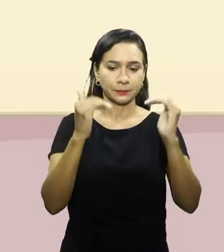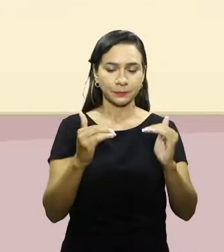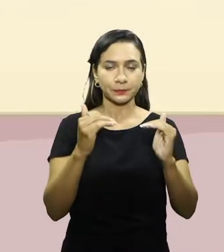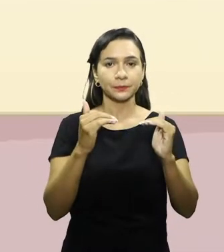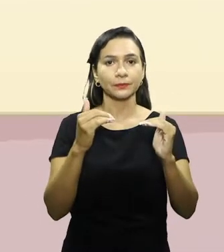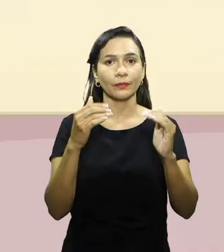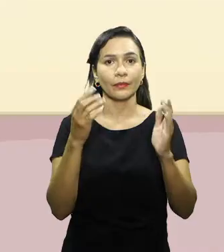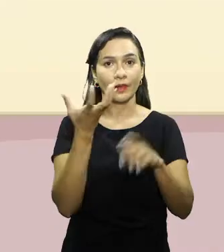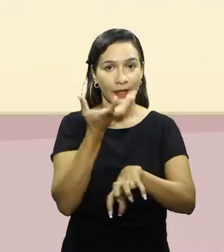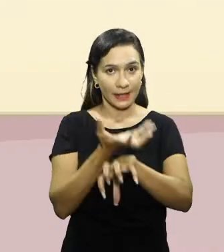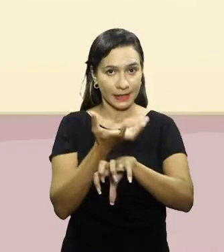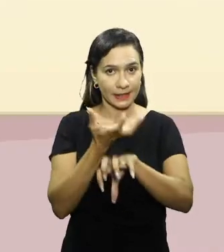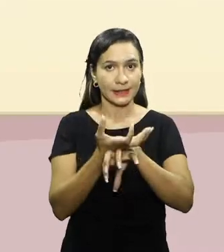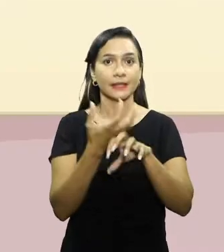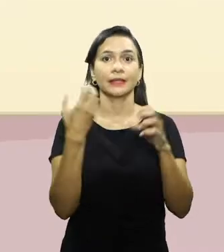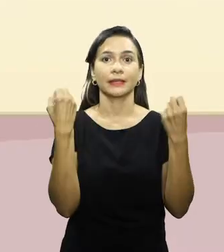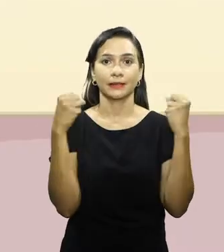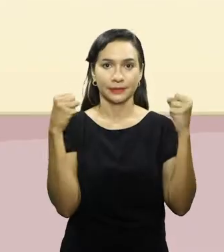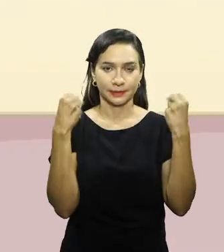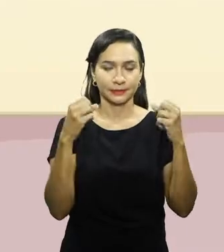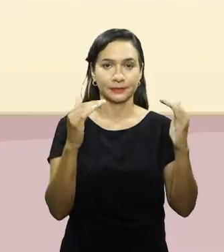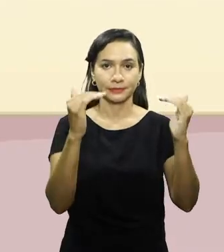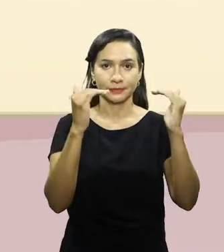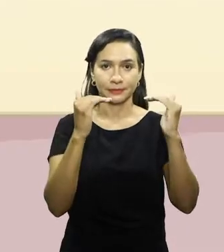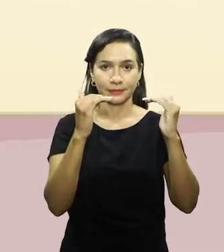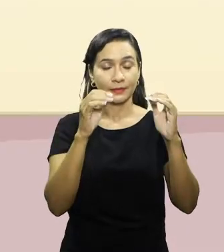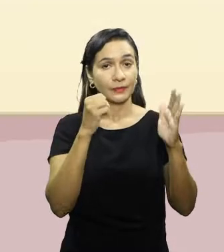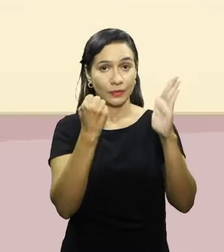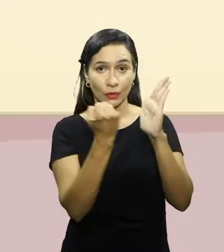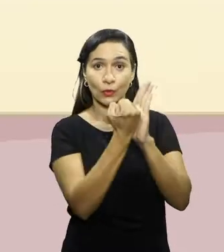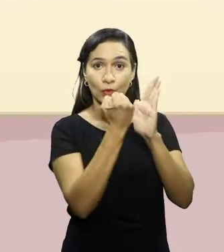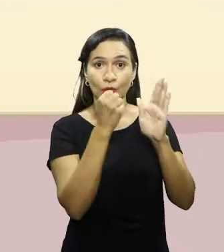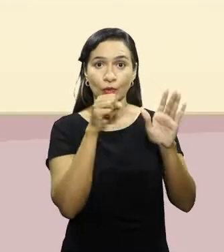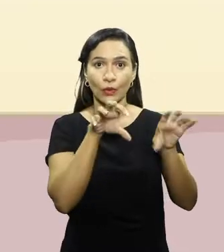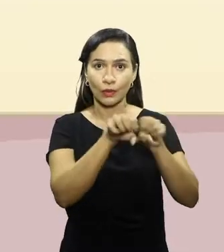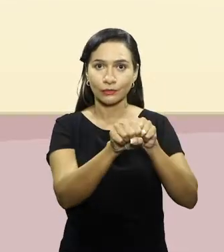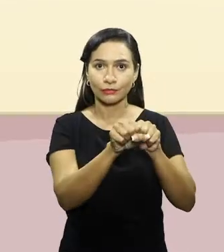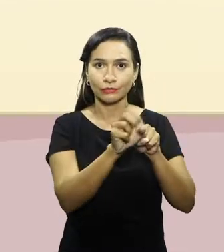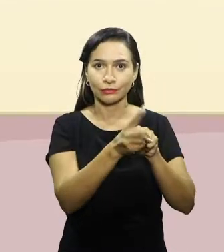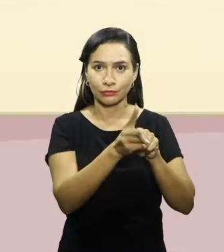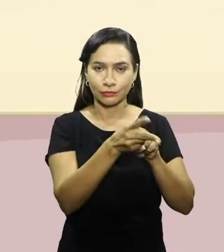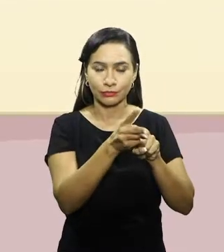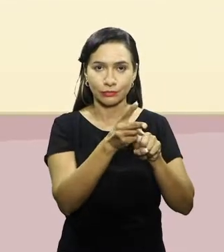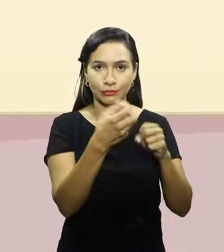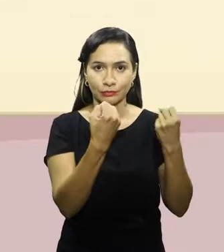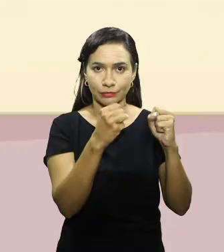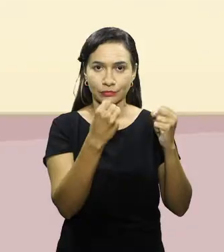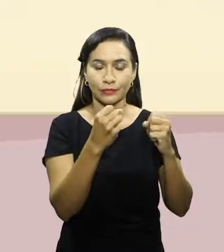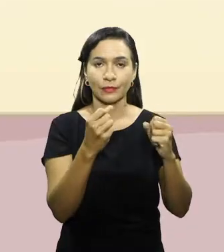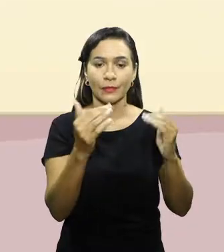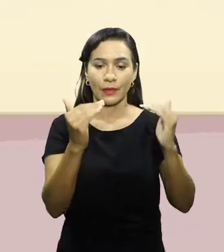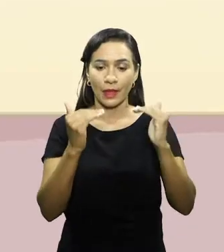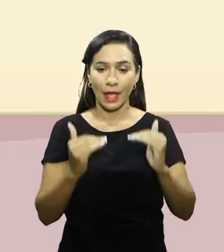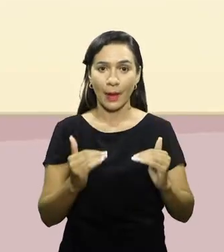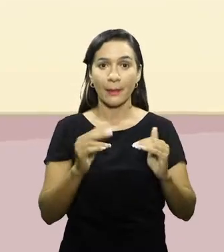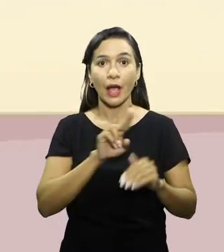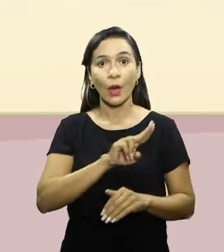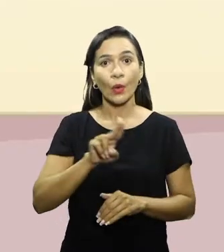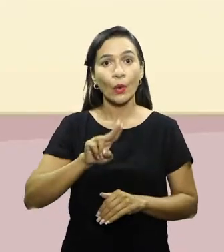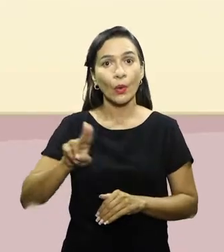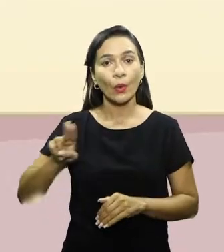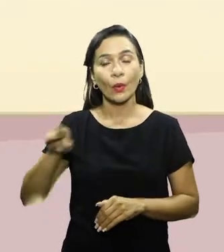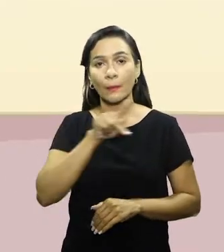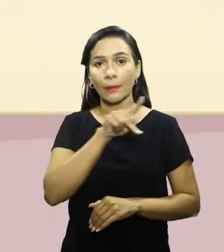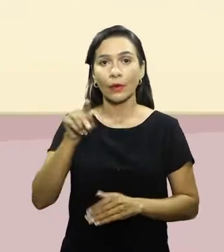Física, a imagem da formação continuada em Educação Física, o nome dos professores que contribuíram comigo para a